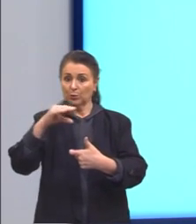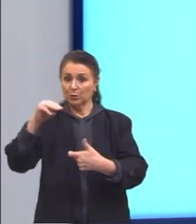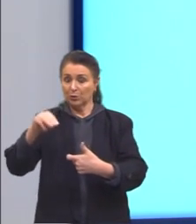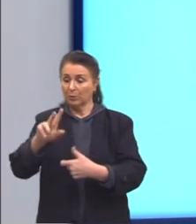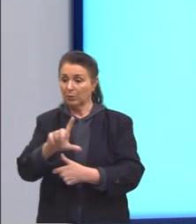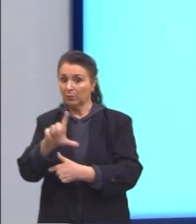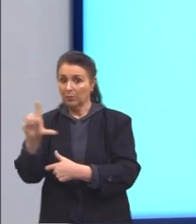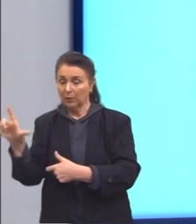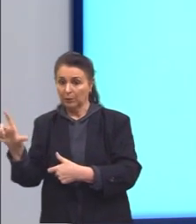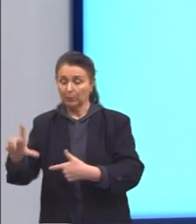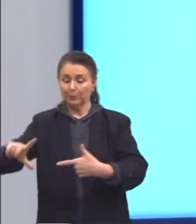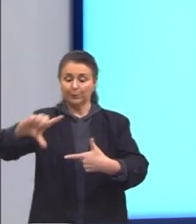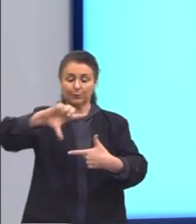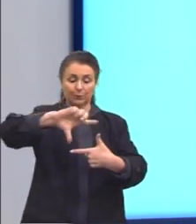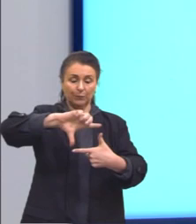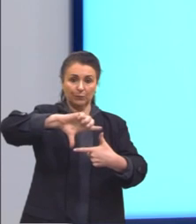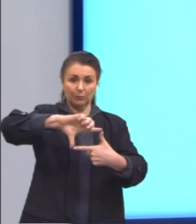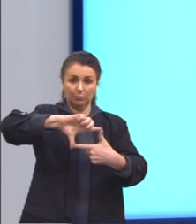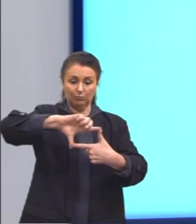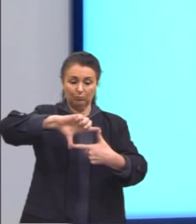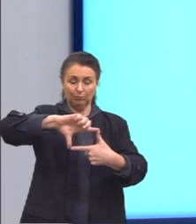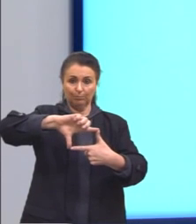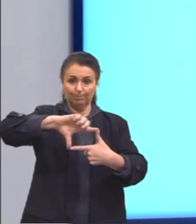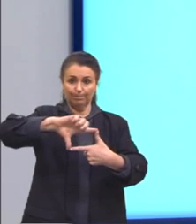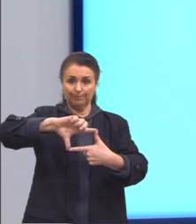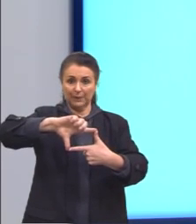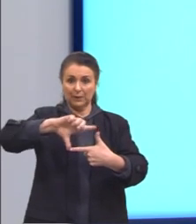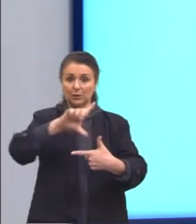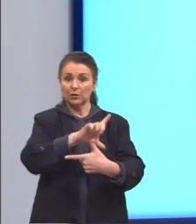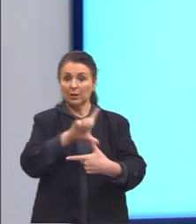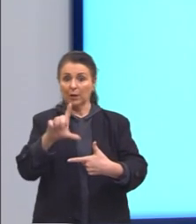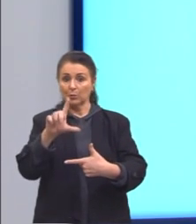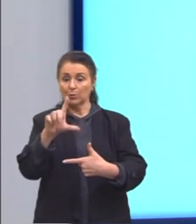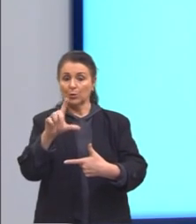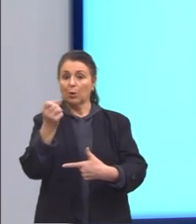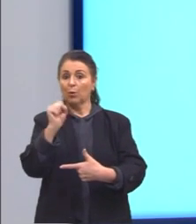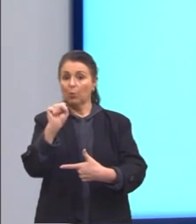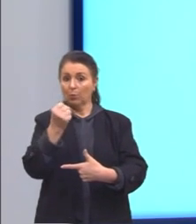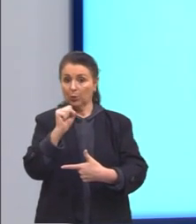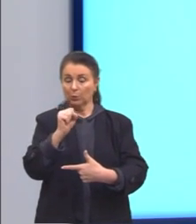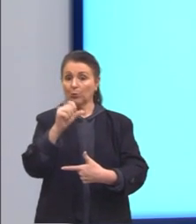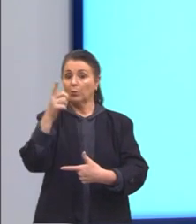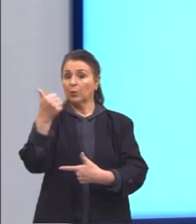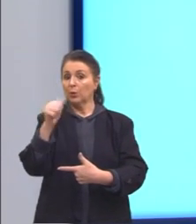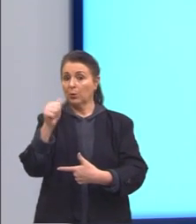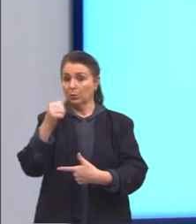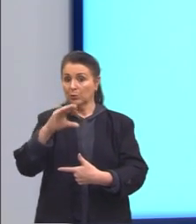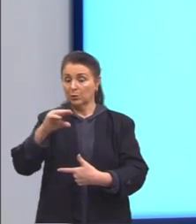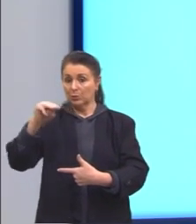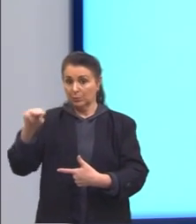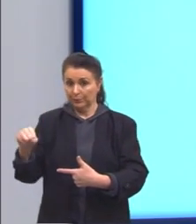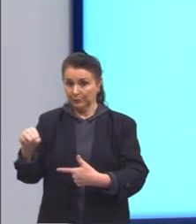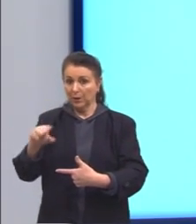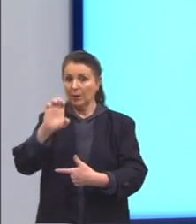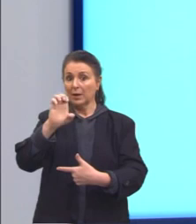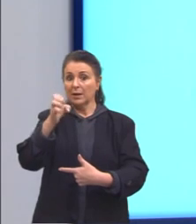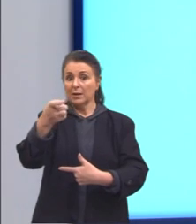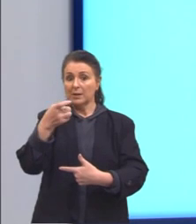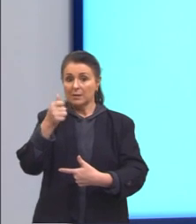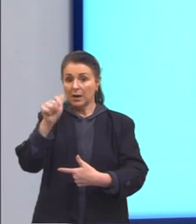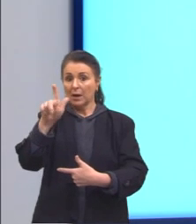um retângulo de lados 11 e 8 centímetros, um hexágono regular de lado 6